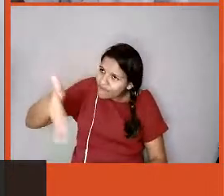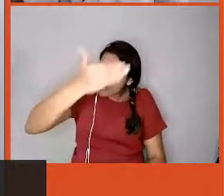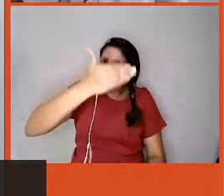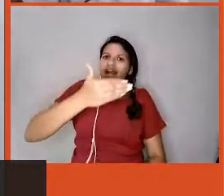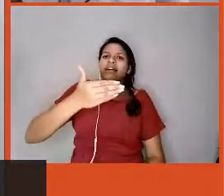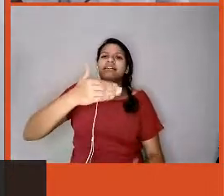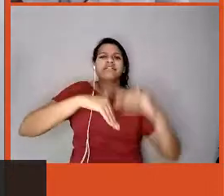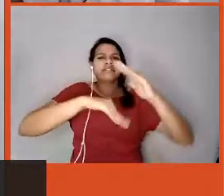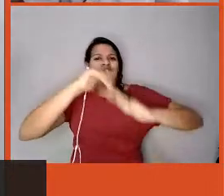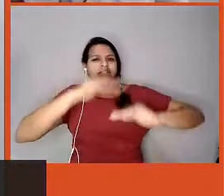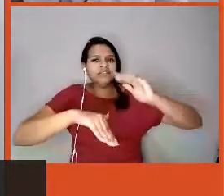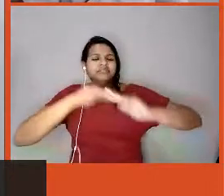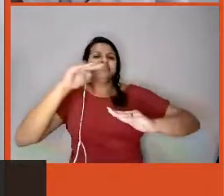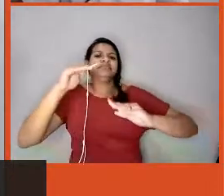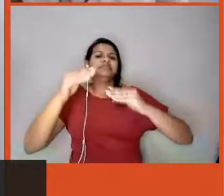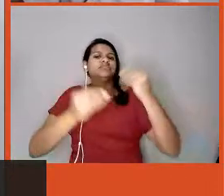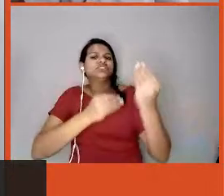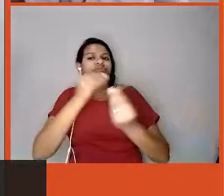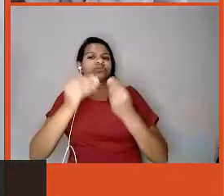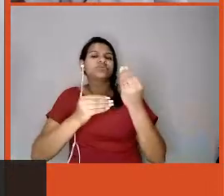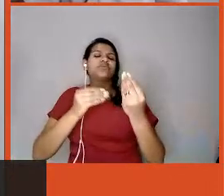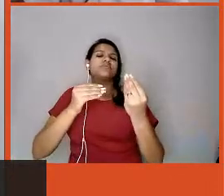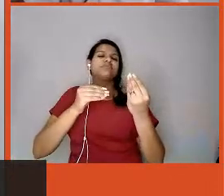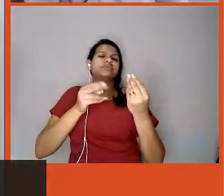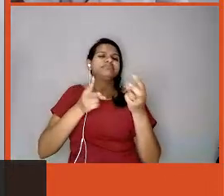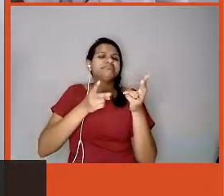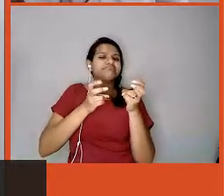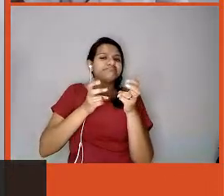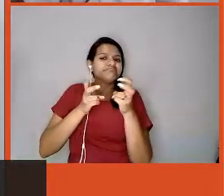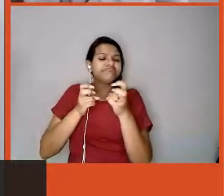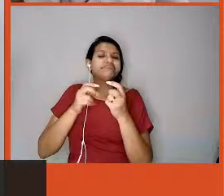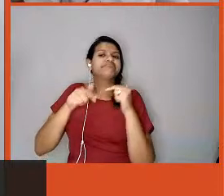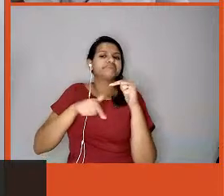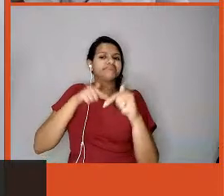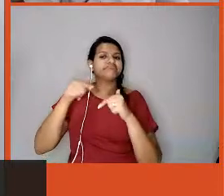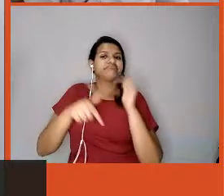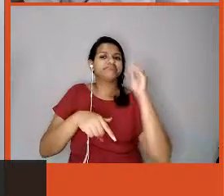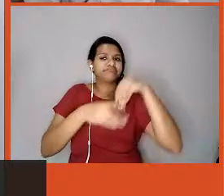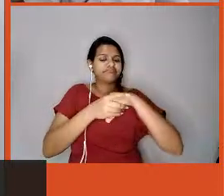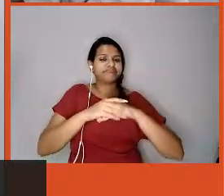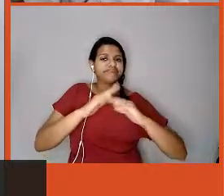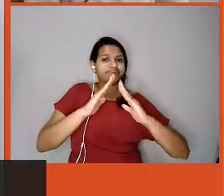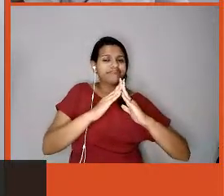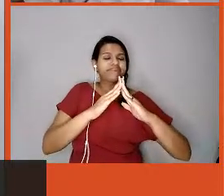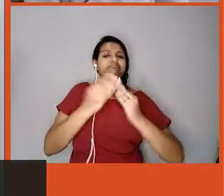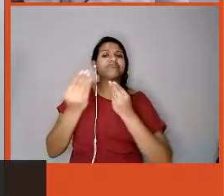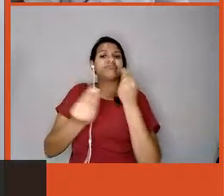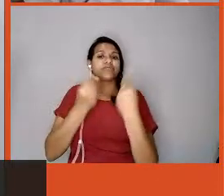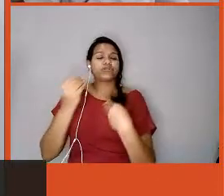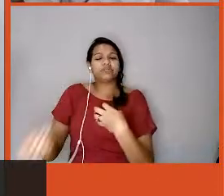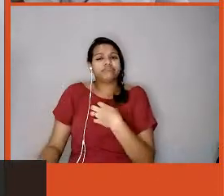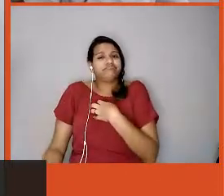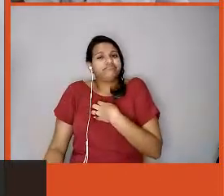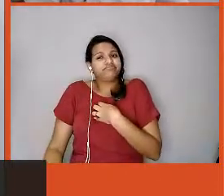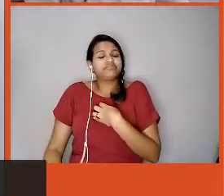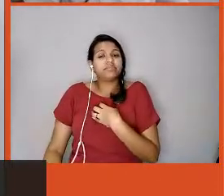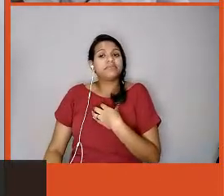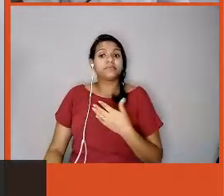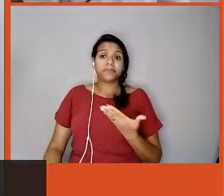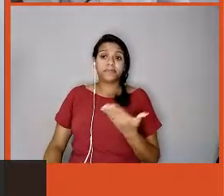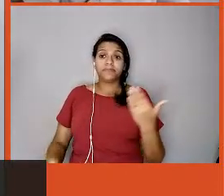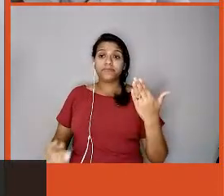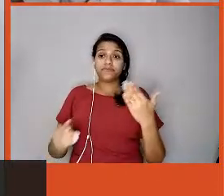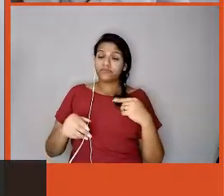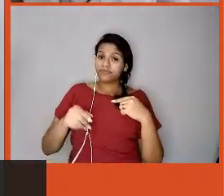análises diagnósticas, visto que, geralmente, as pessoas têm que ser voluntárias, e